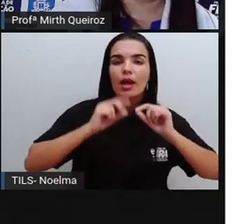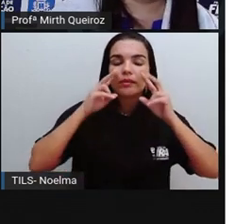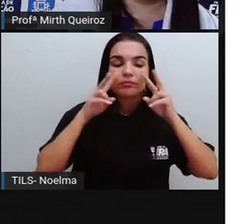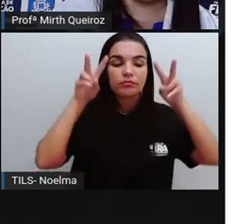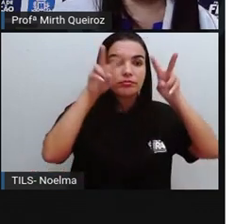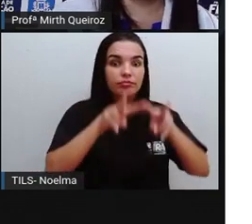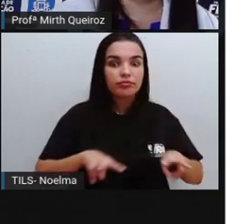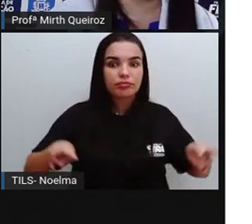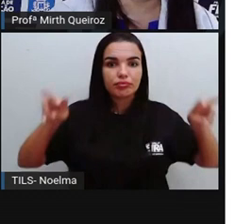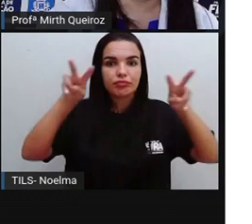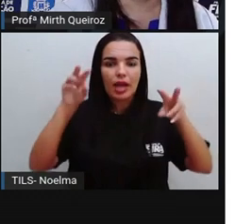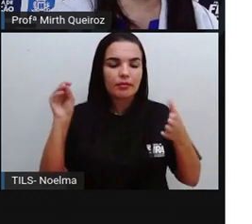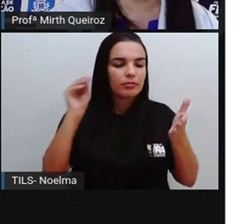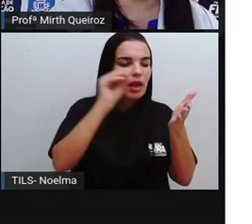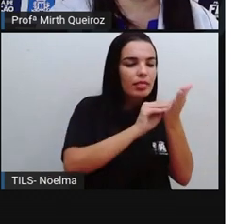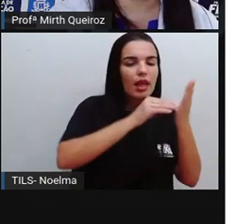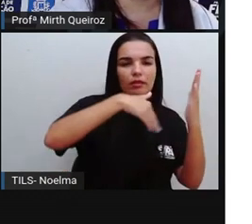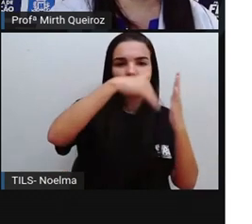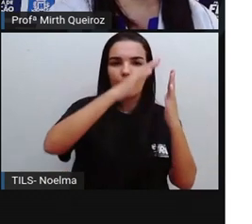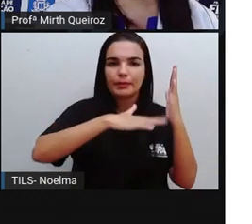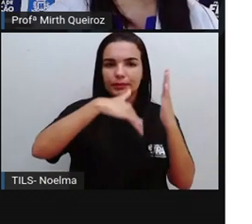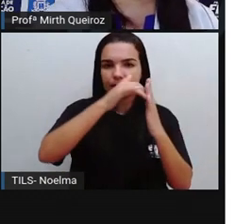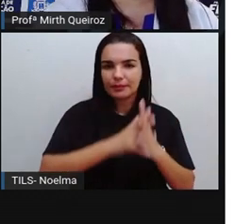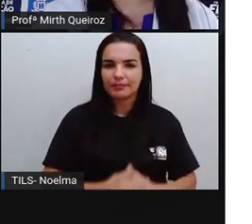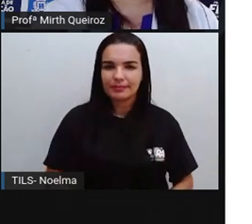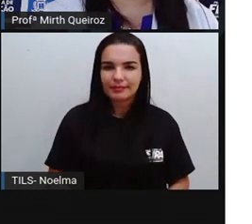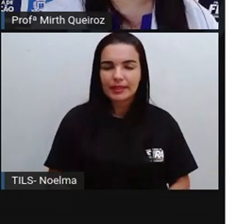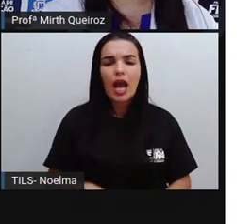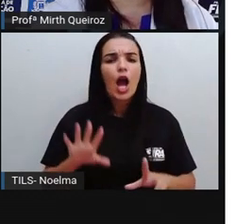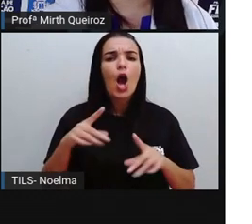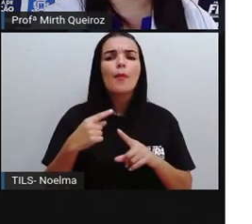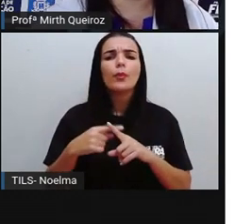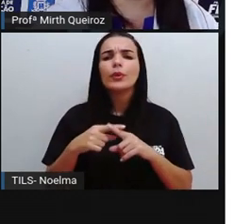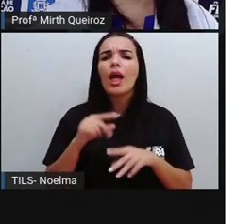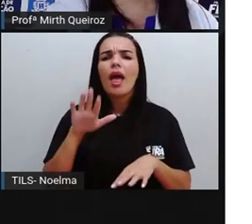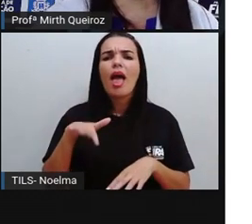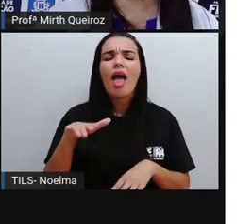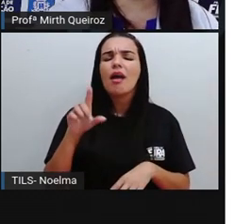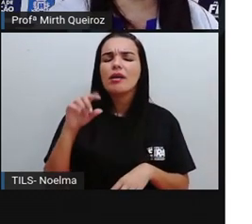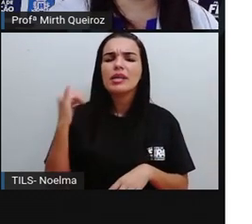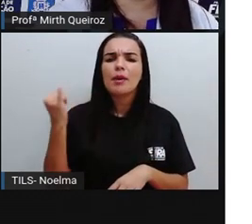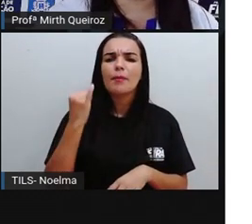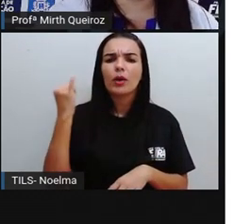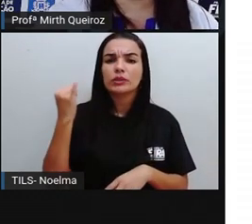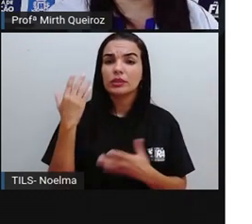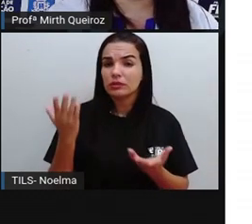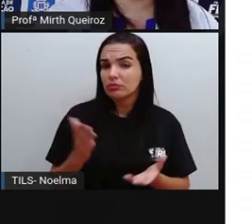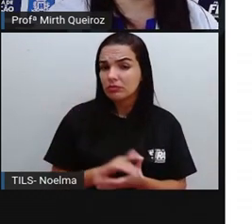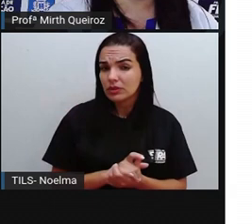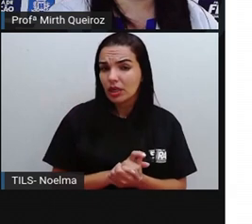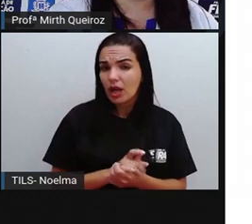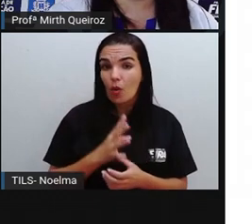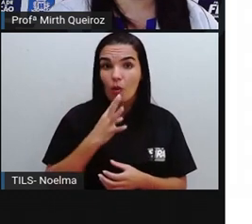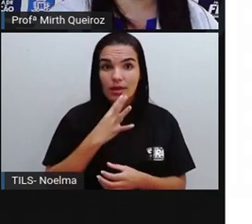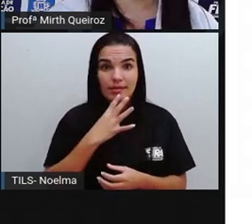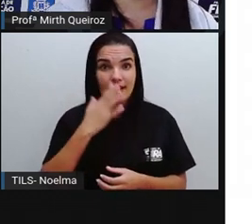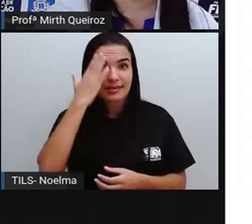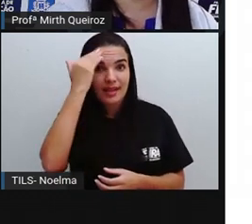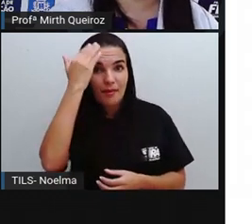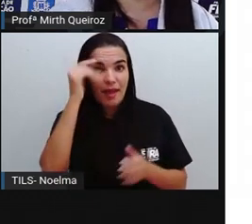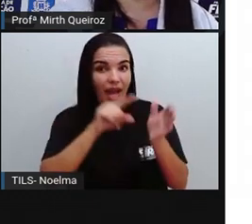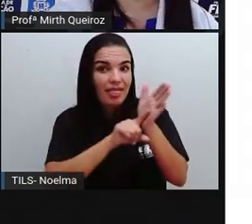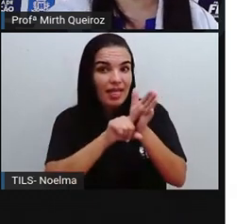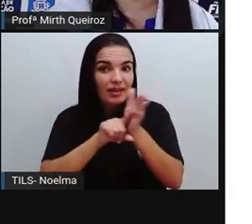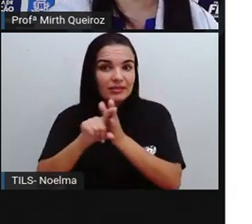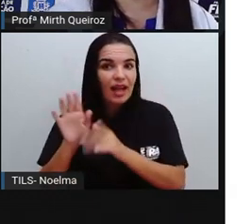vão estar presentes na obra. Por que que isso é importante? Conhecer e saber analisar esses elementos nos